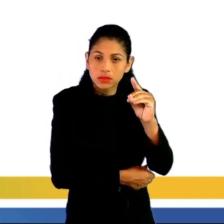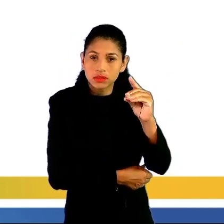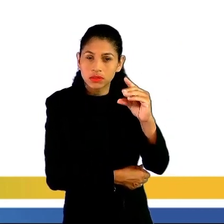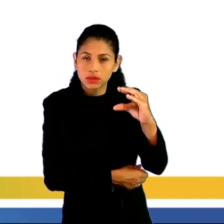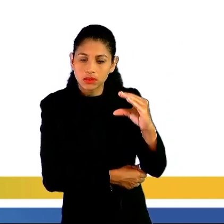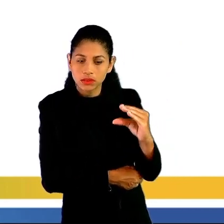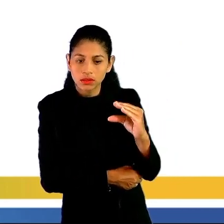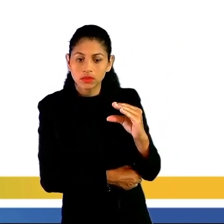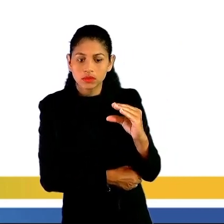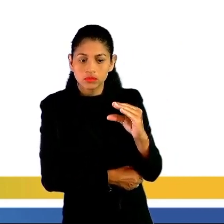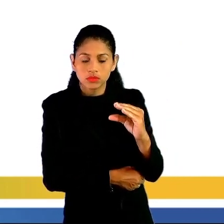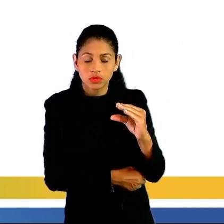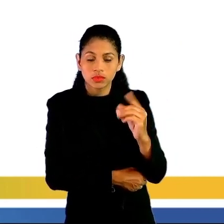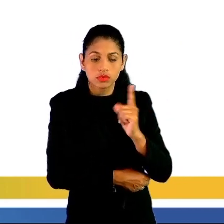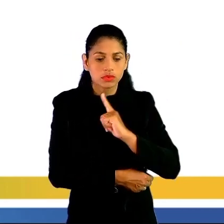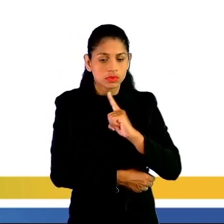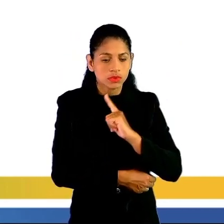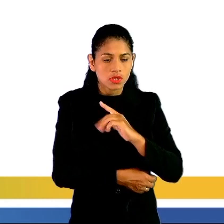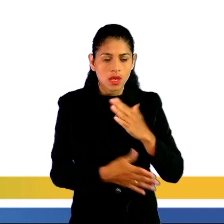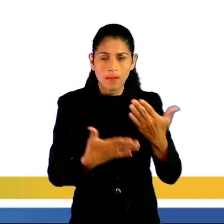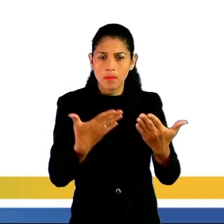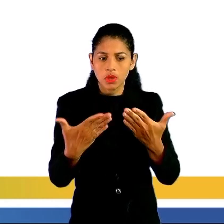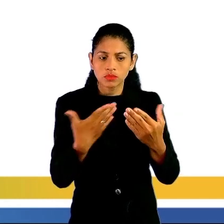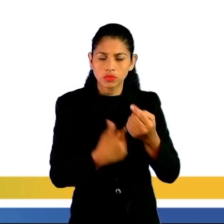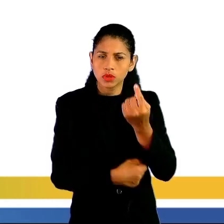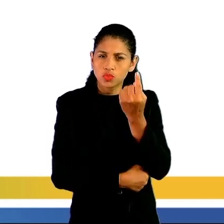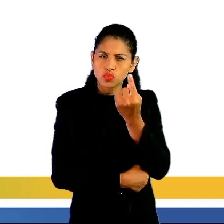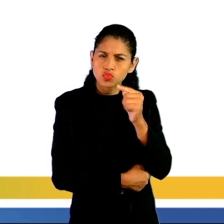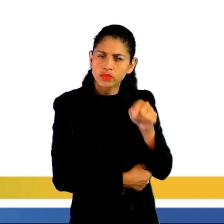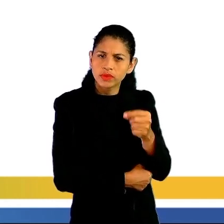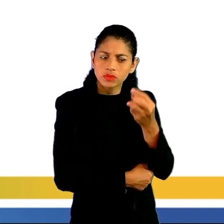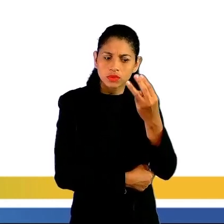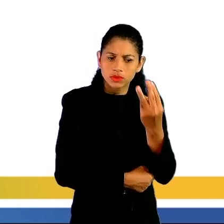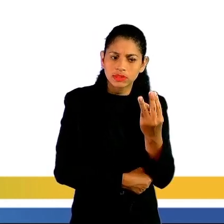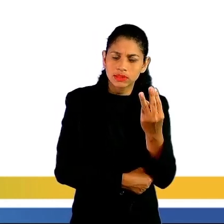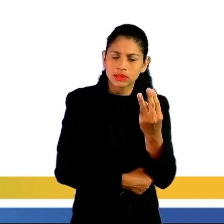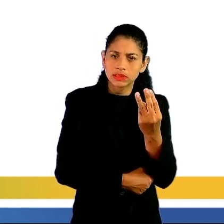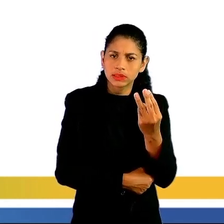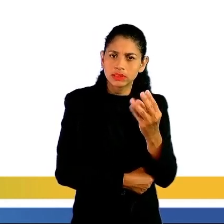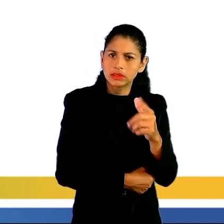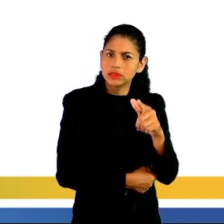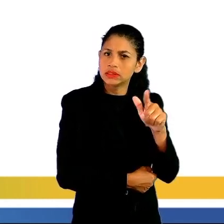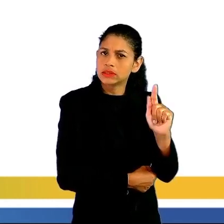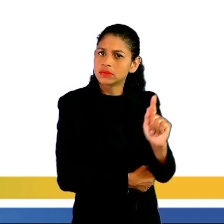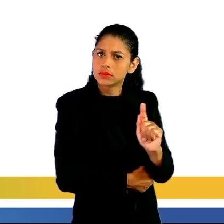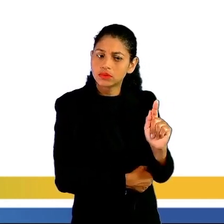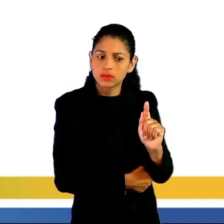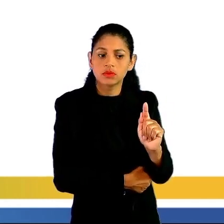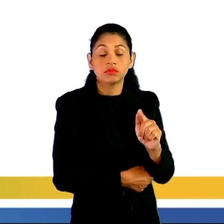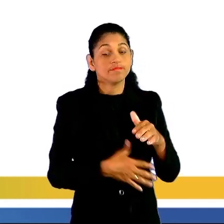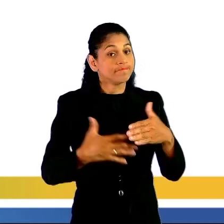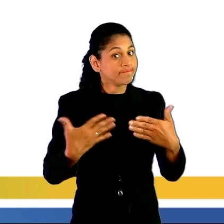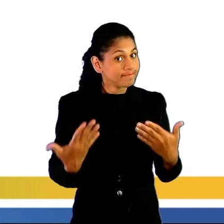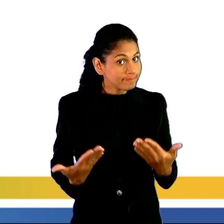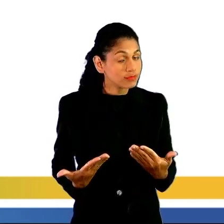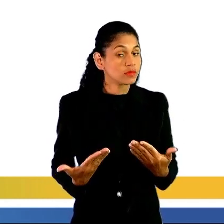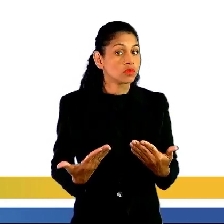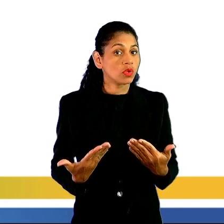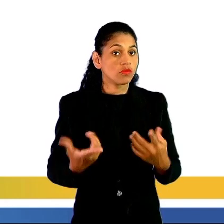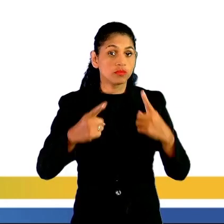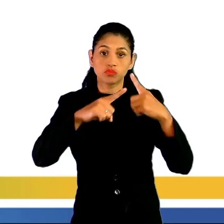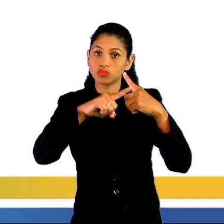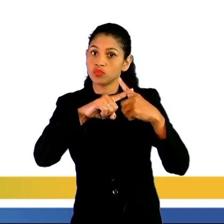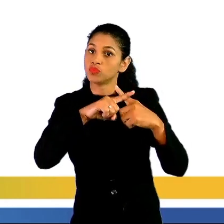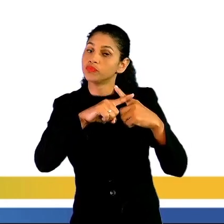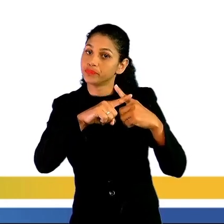.400 decímetros cúbicos de ar tem. Vamos lá. É só multiplicar. Vai